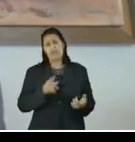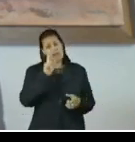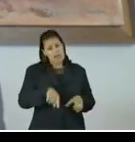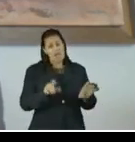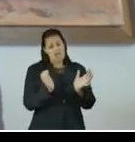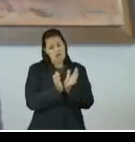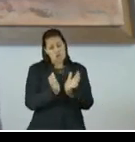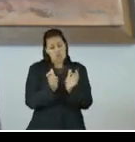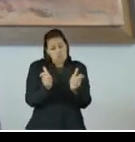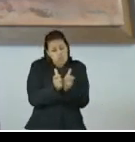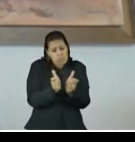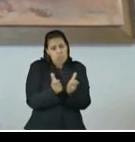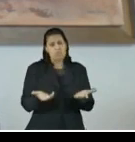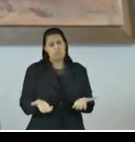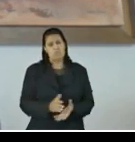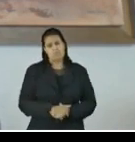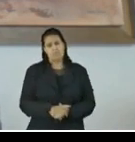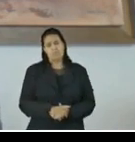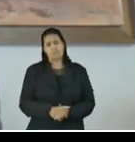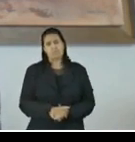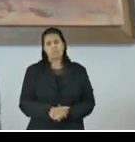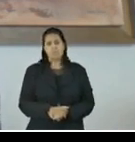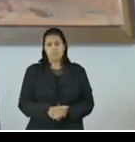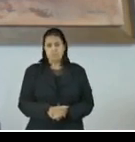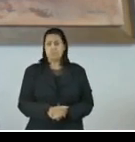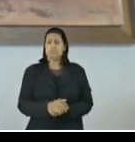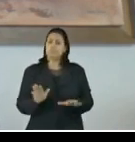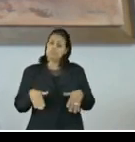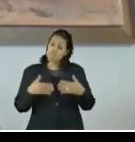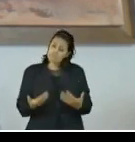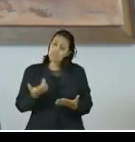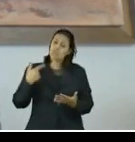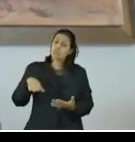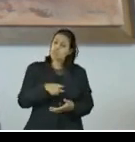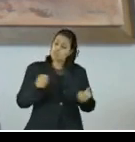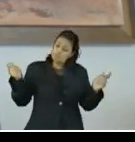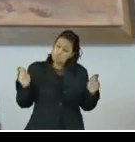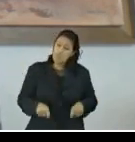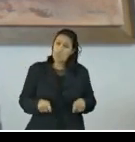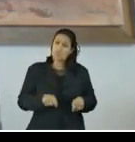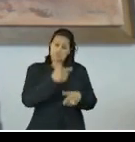enfim. E, certamente, nós teremos condições, a partir desses